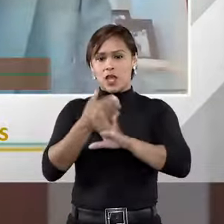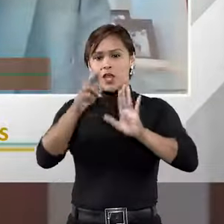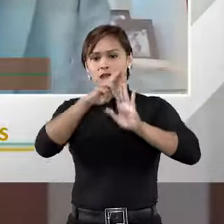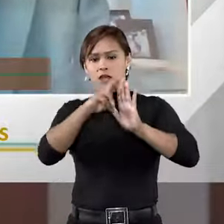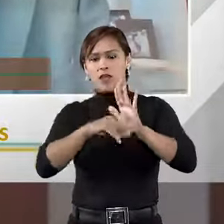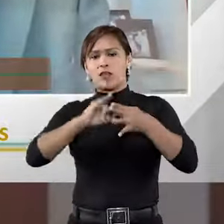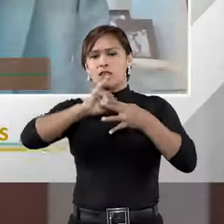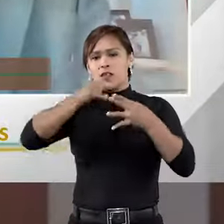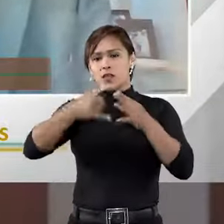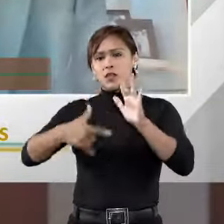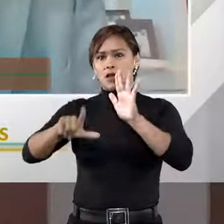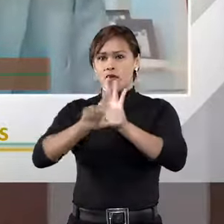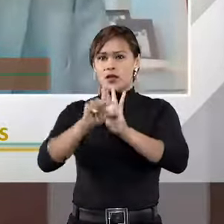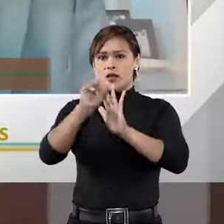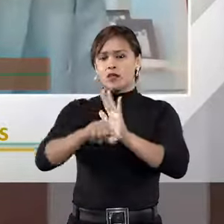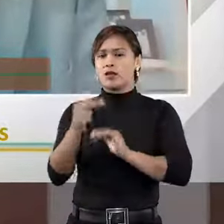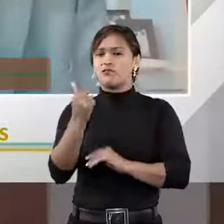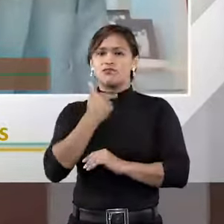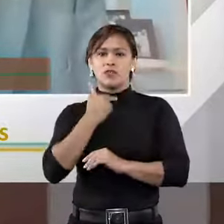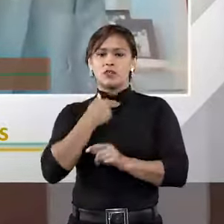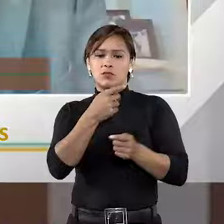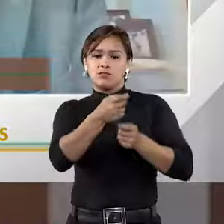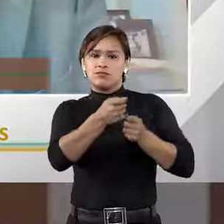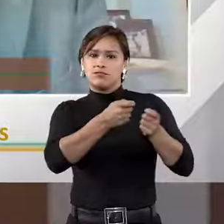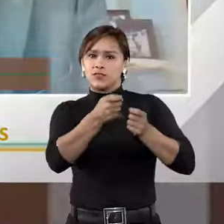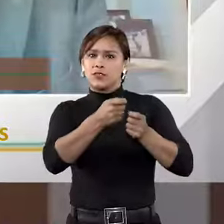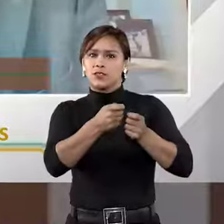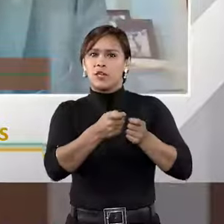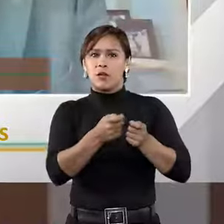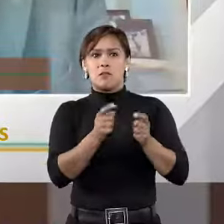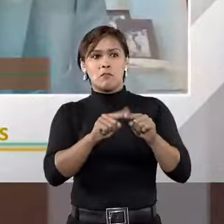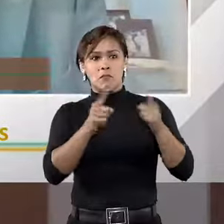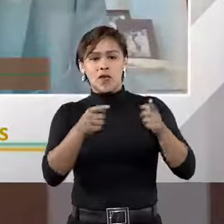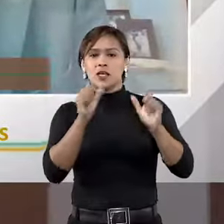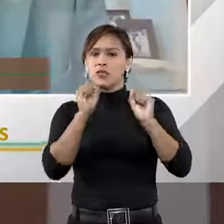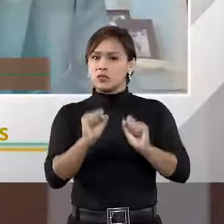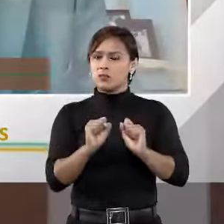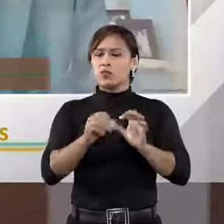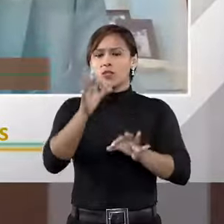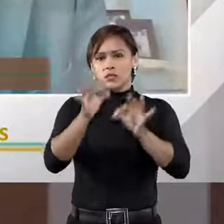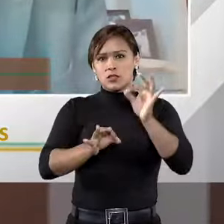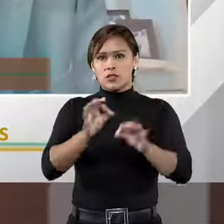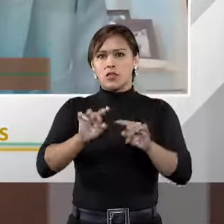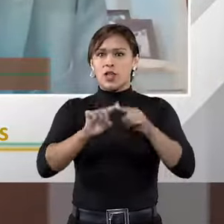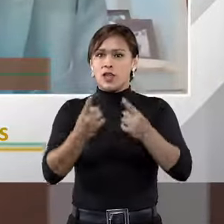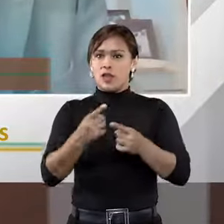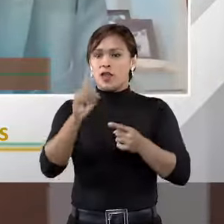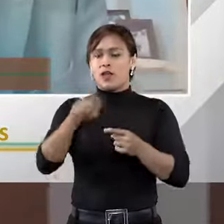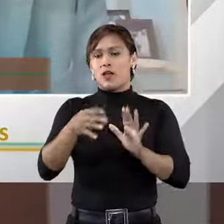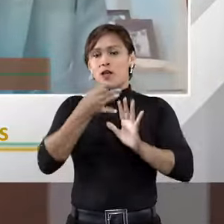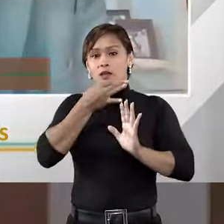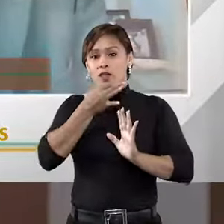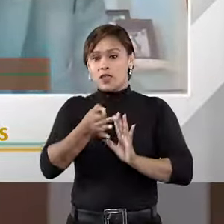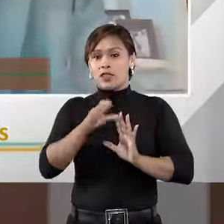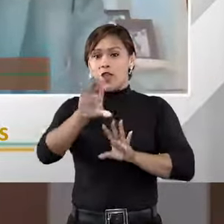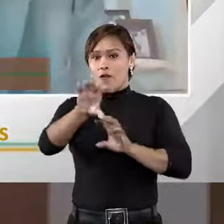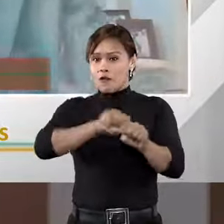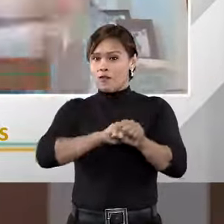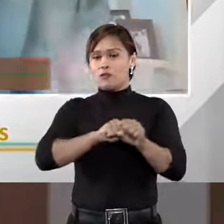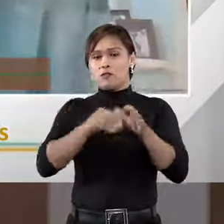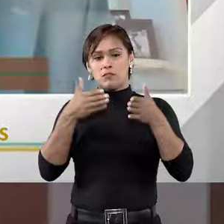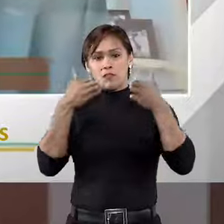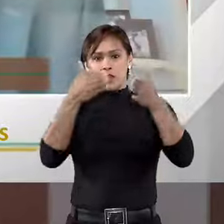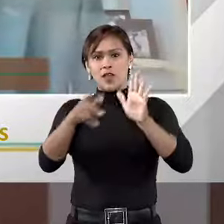hipóteses legais, ele não vai poder ser árbitro por mais que ele pudesse julgar aquela causa com isenção. É um critério muito formal e objetivo.